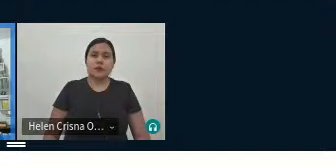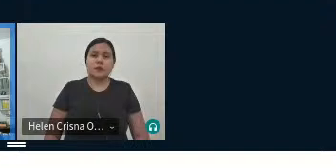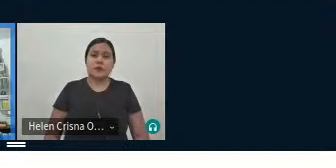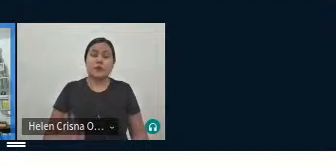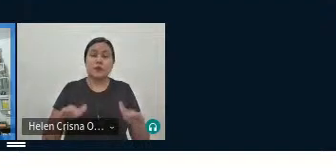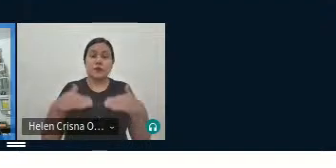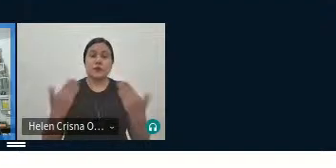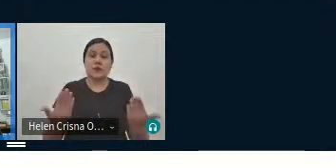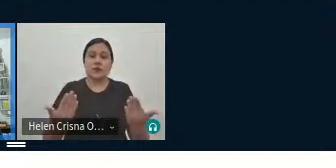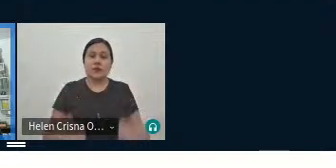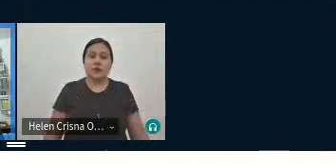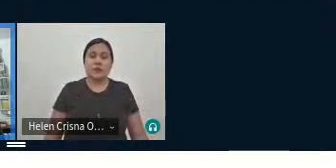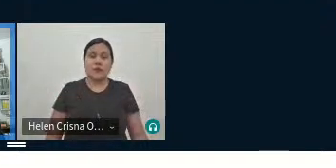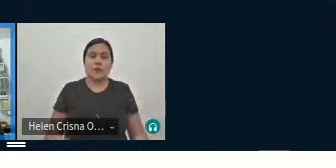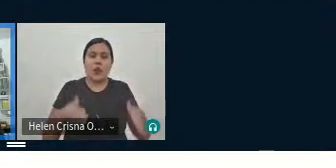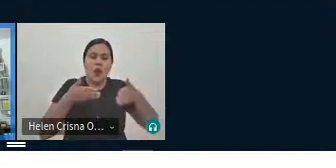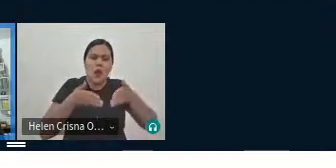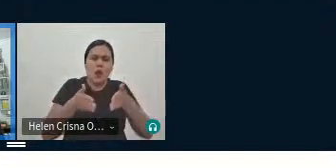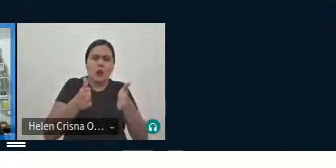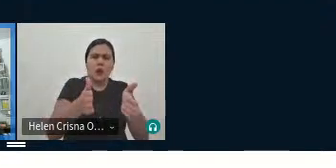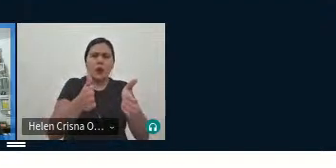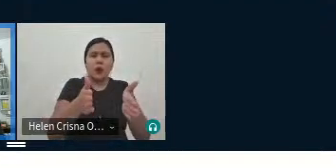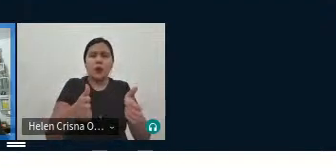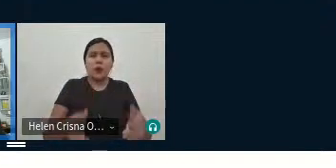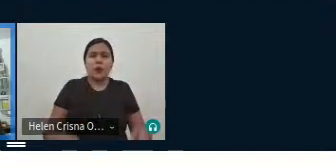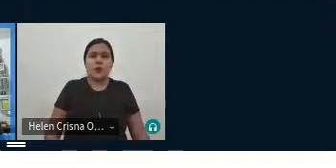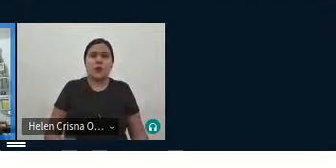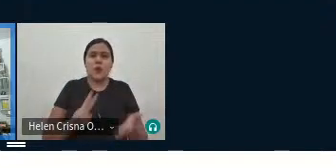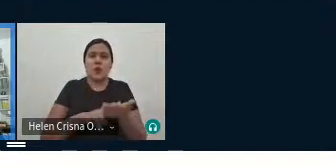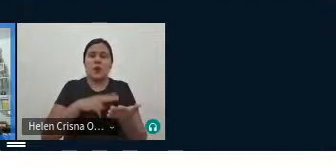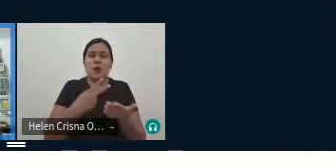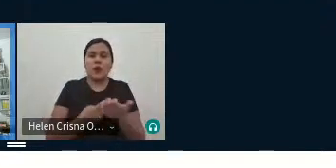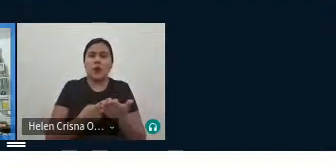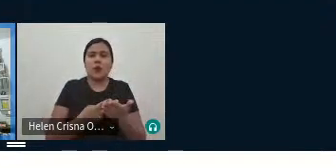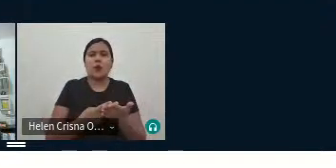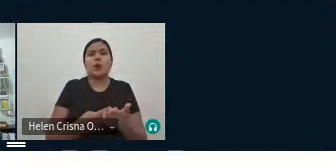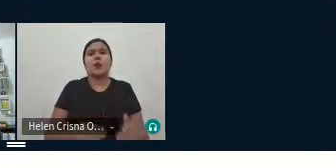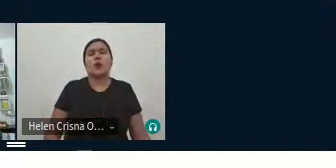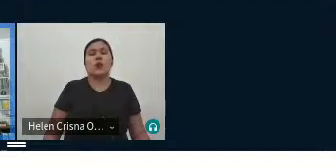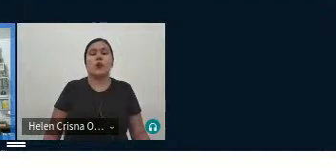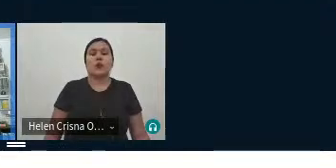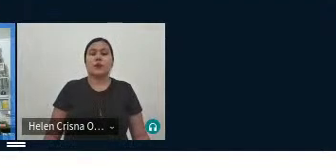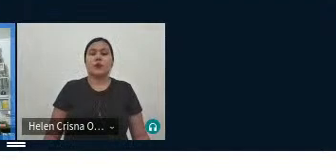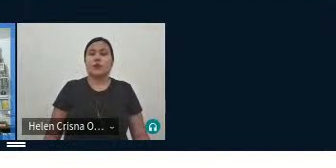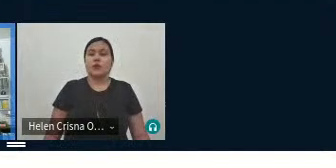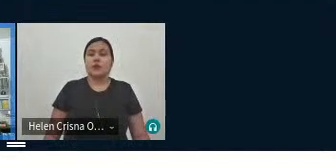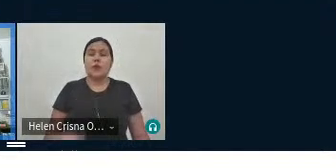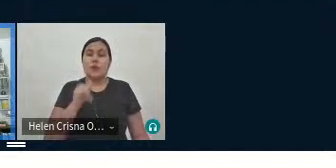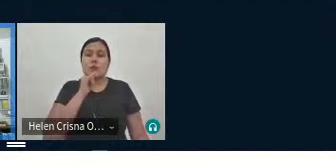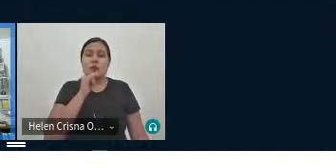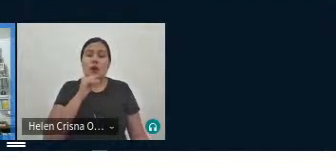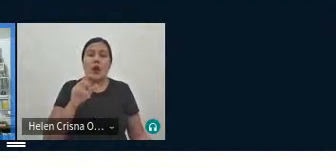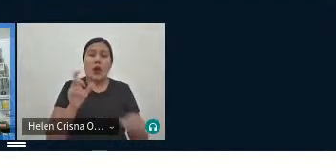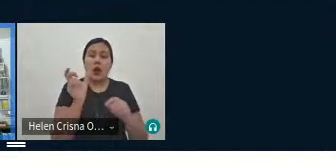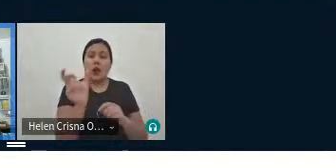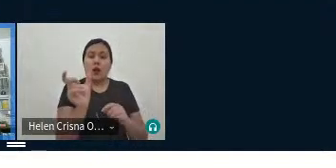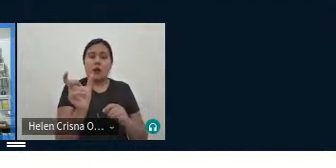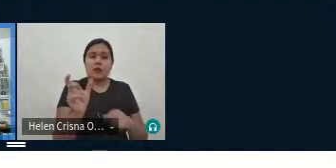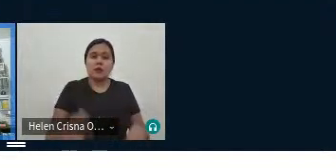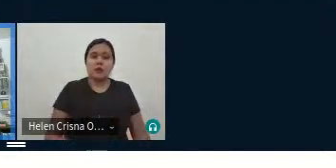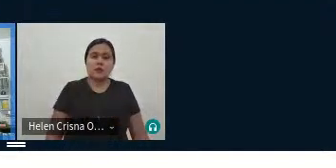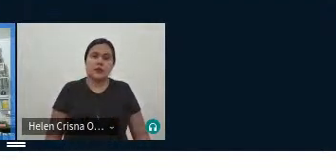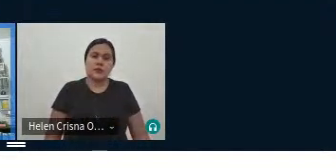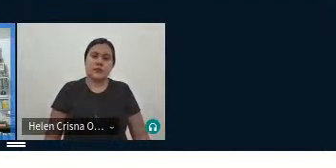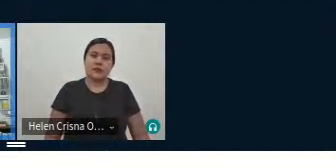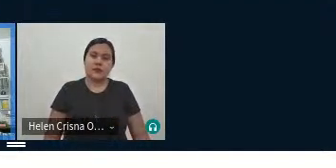Então, nesse caminho tradutivo, por exemplo, a palavra IOMO, deixa eu ver se ela